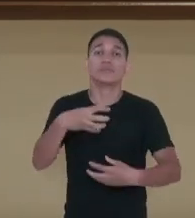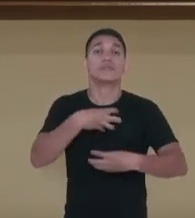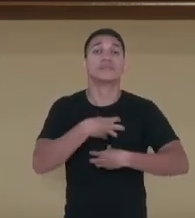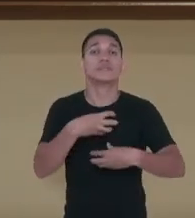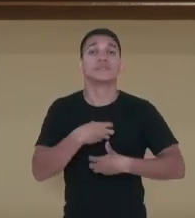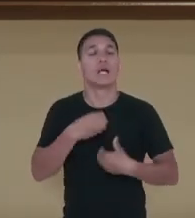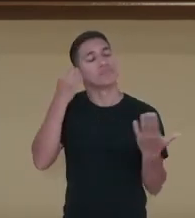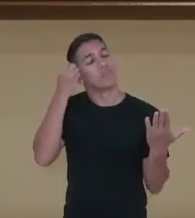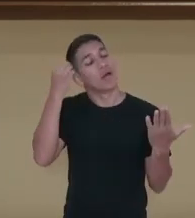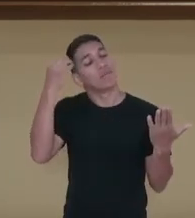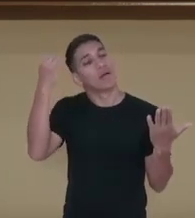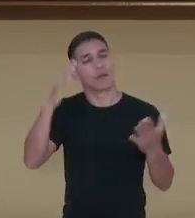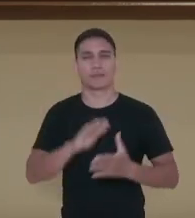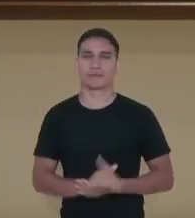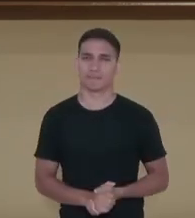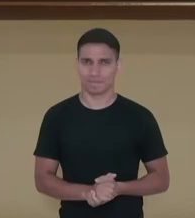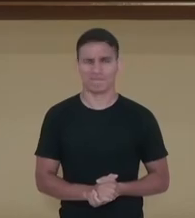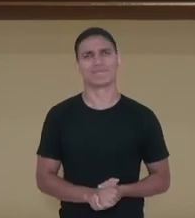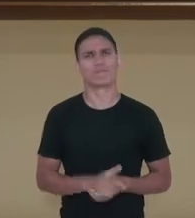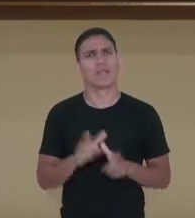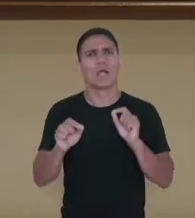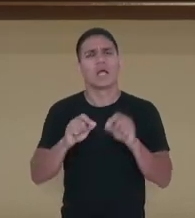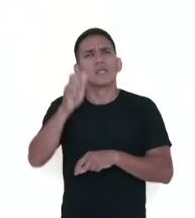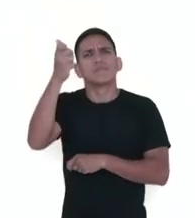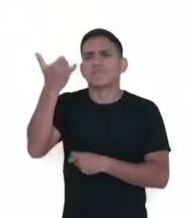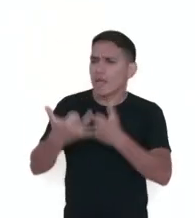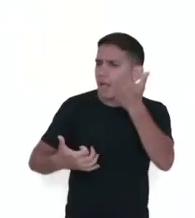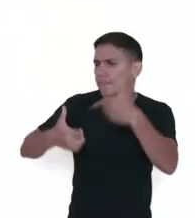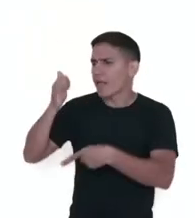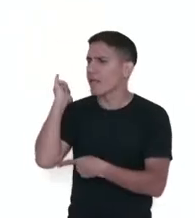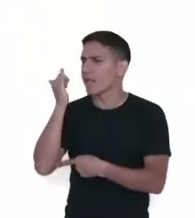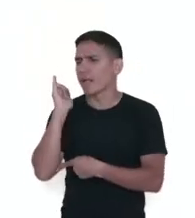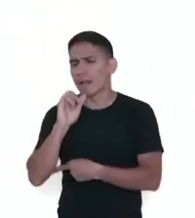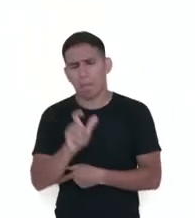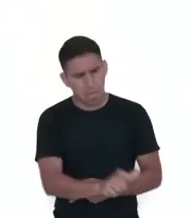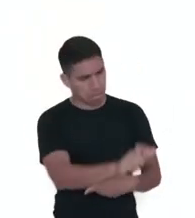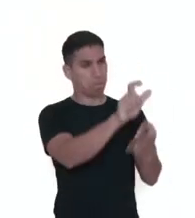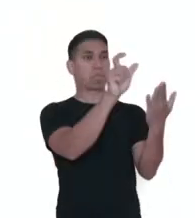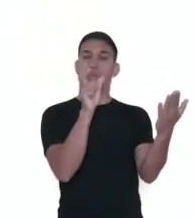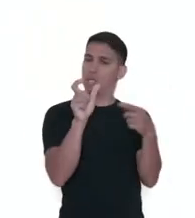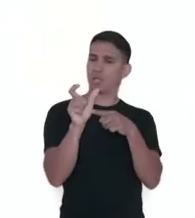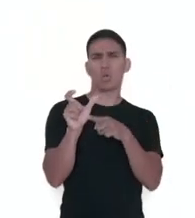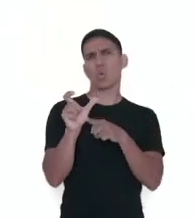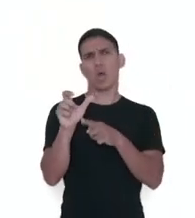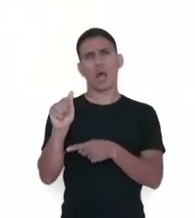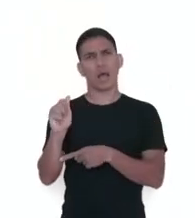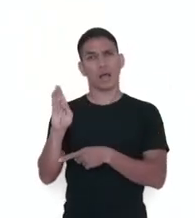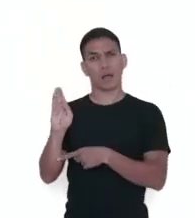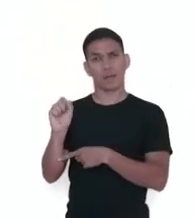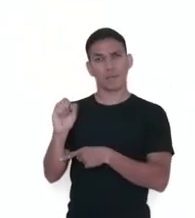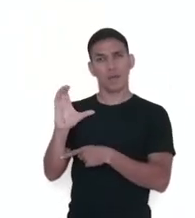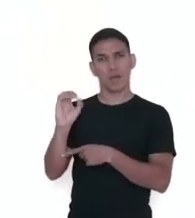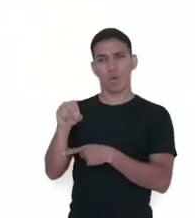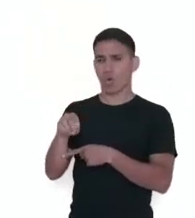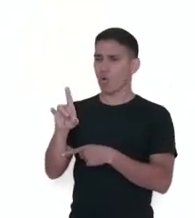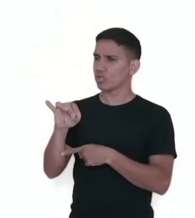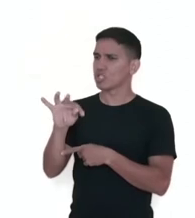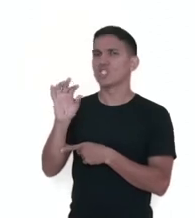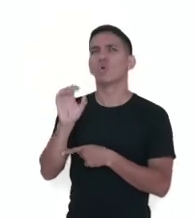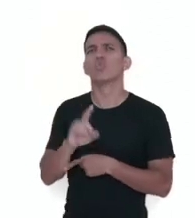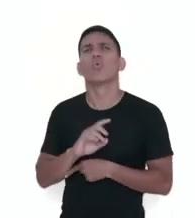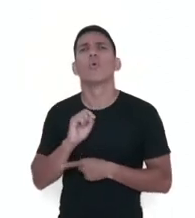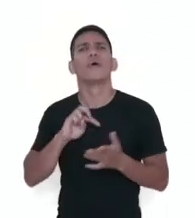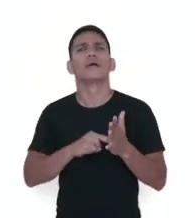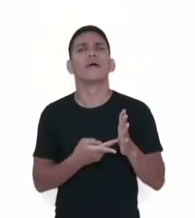viajando. Quem fala no texto, relata o aparecimento da palavra, abre escondido durante sua leitura. O que ela